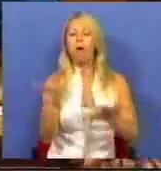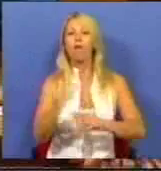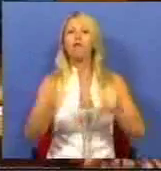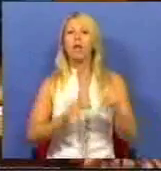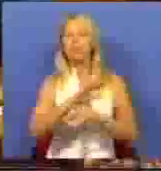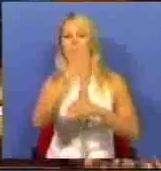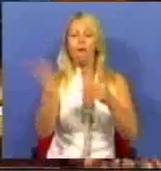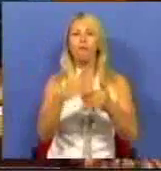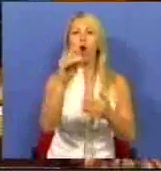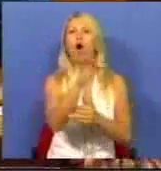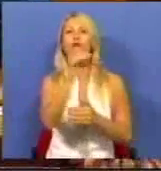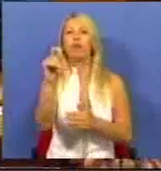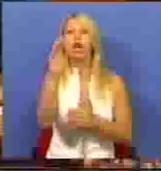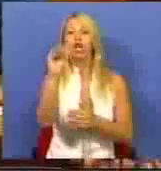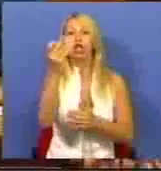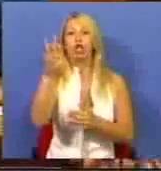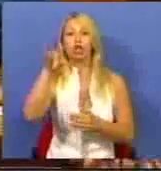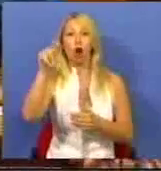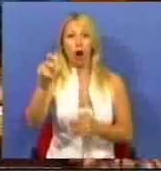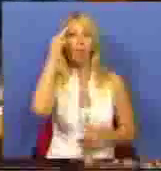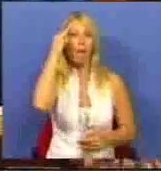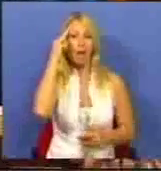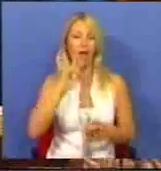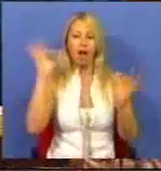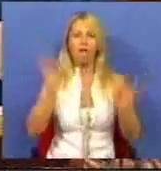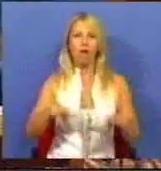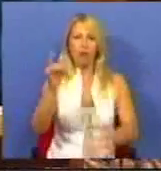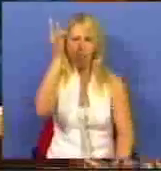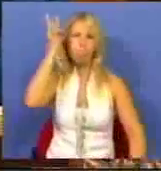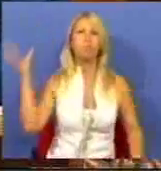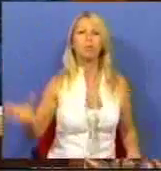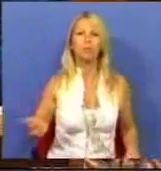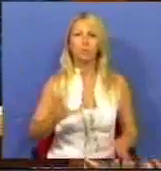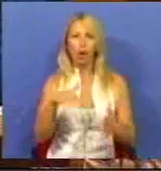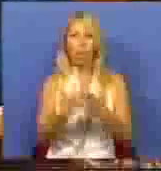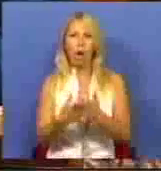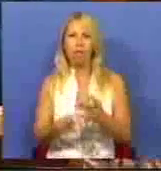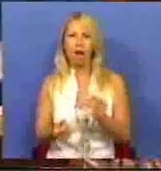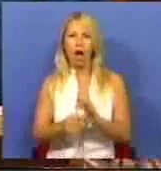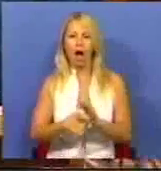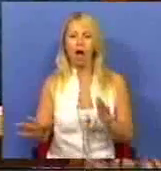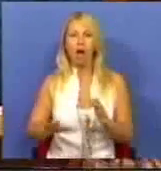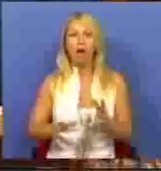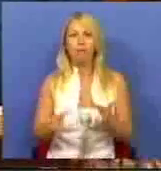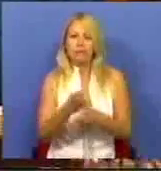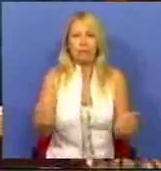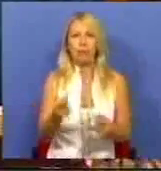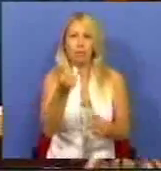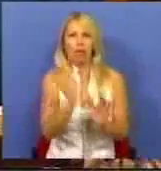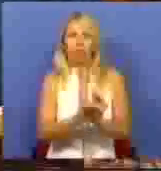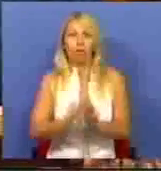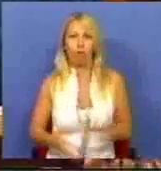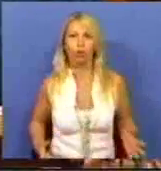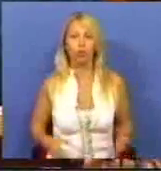madeira, se persegue efetivamente a corrupção e a delapidação de fundos. Em terceiro lugar, a reforma das contas